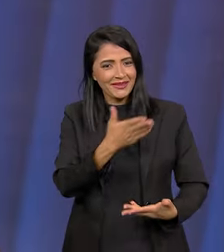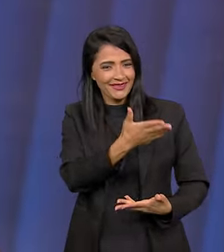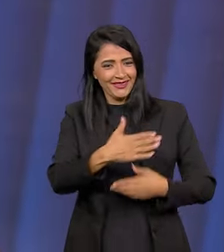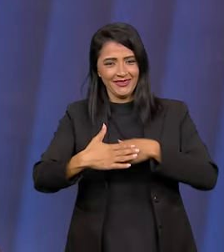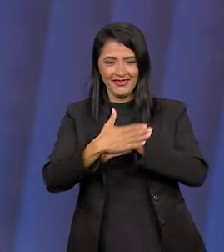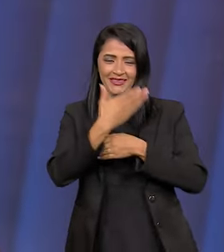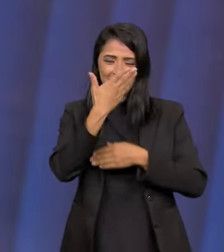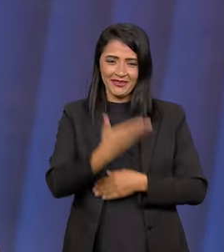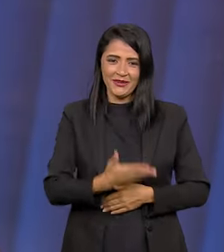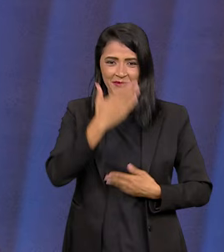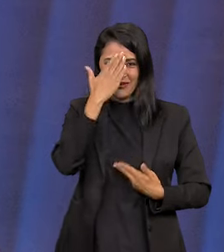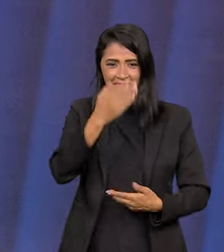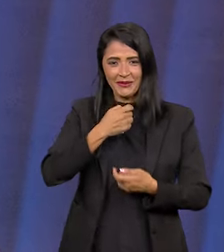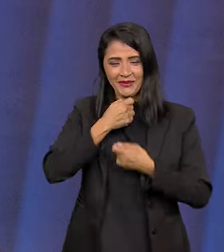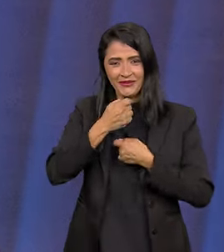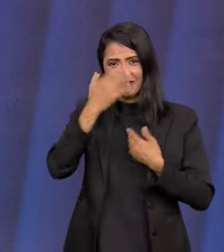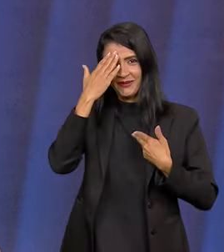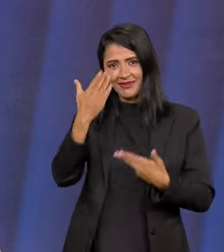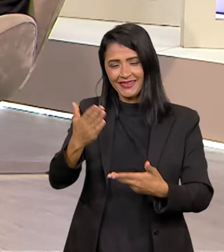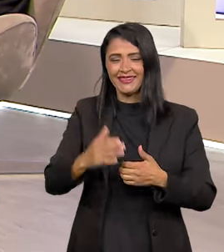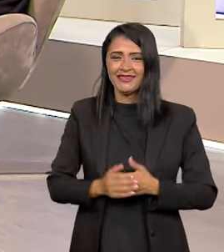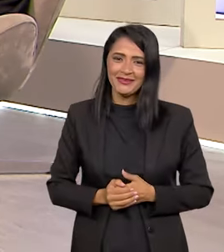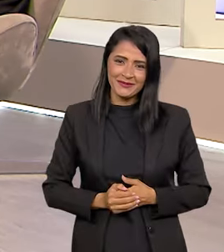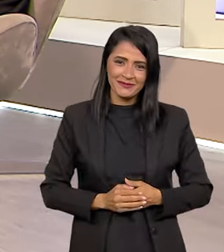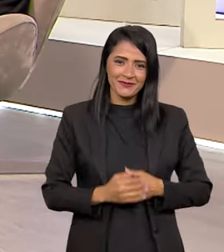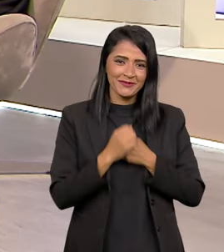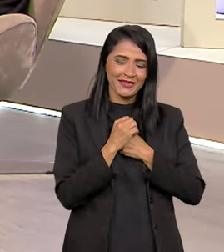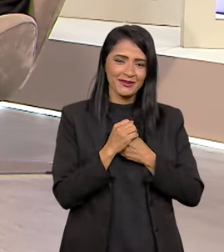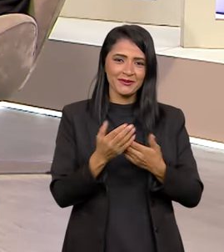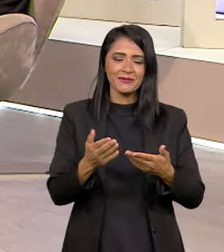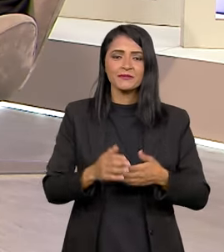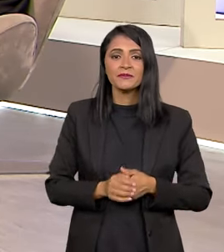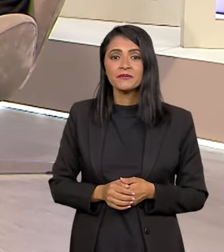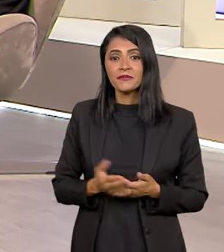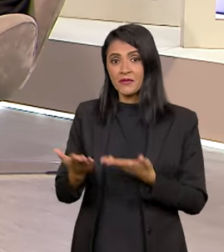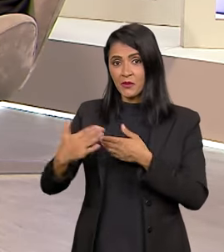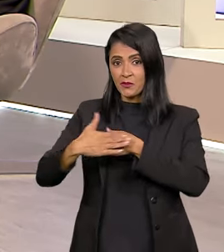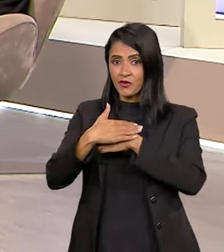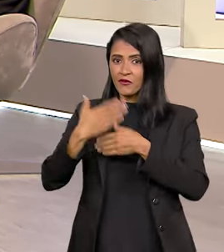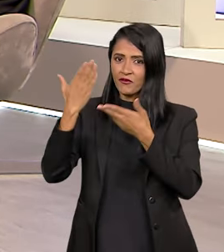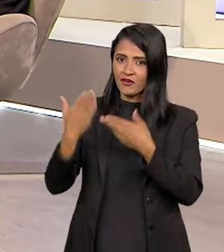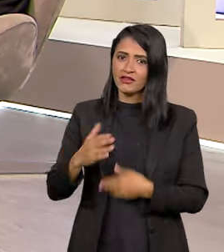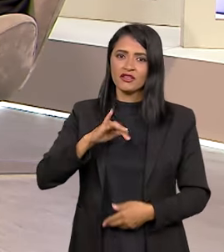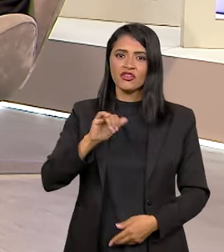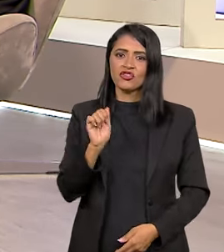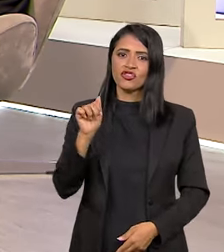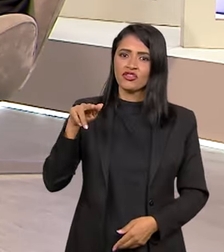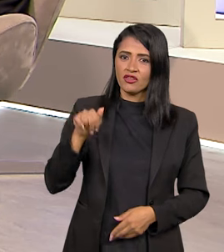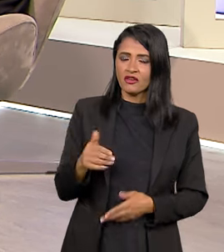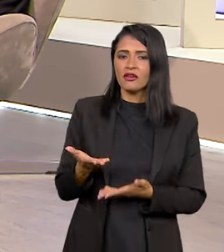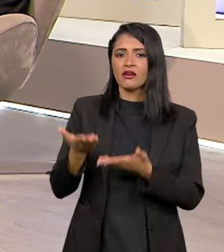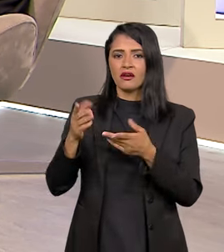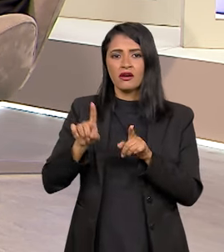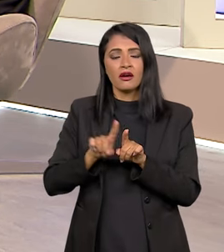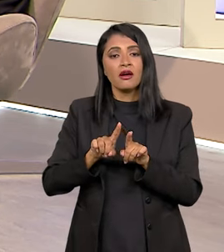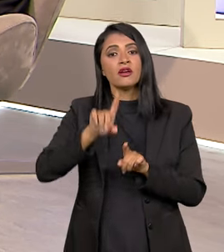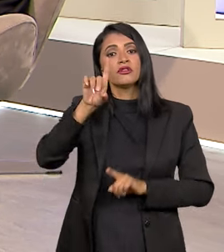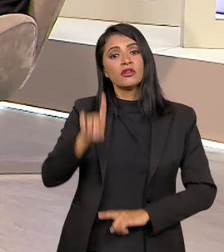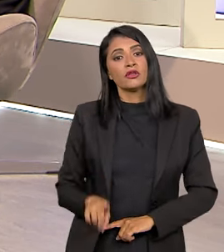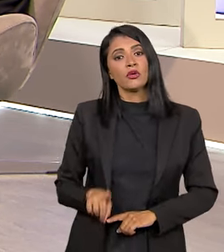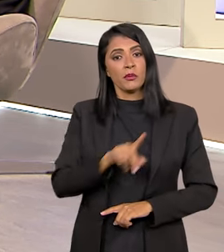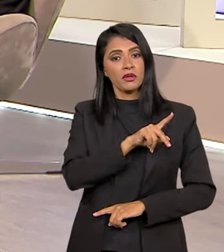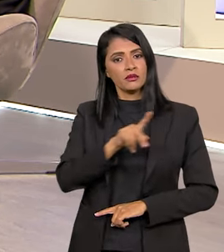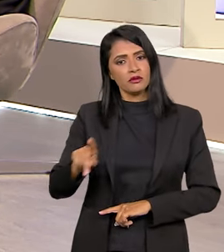Tá certo, presidente. Foi um prazer conversar com o senhor. Muito obrigada pela entrevista. Eu que agradeço. Um grande abraço. Bom, essa foi a minha conversa com o Jean Lima,